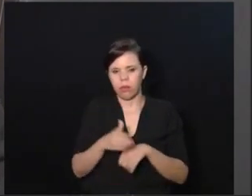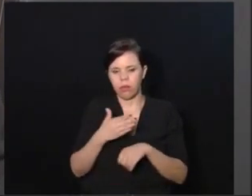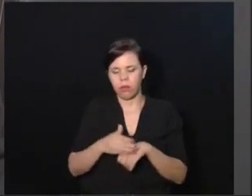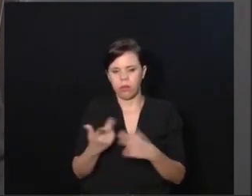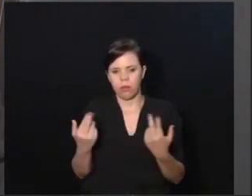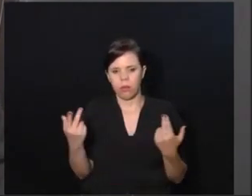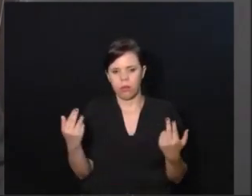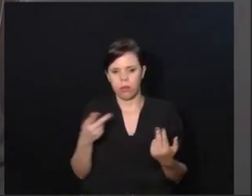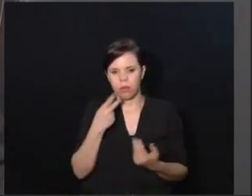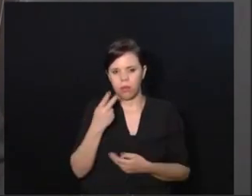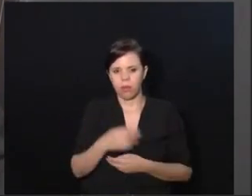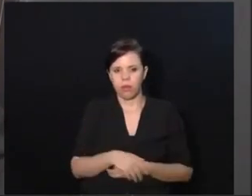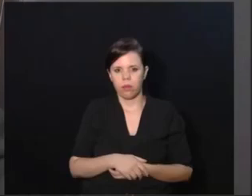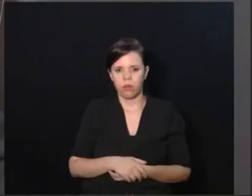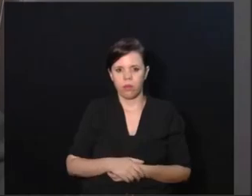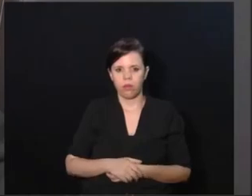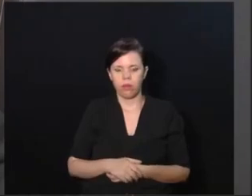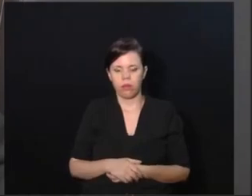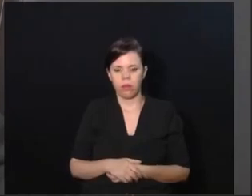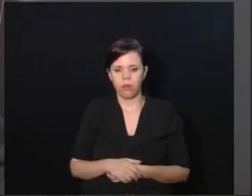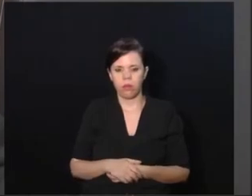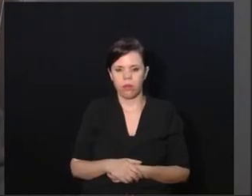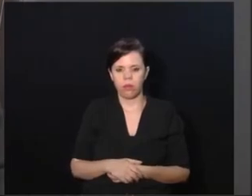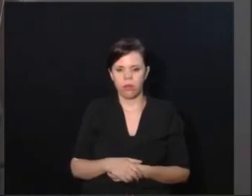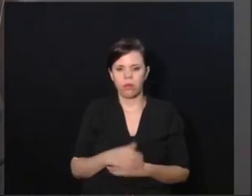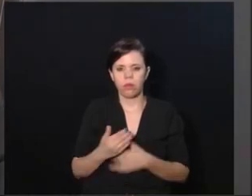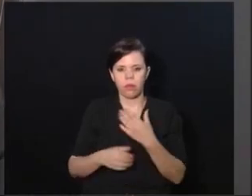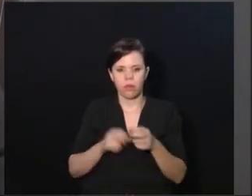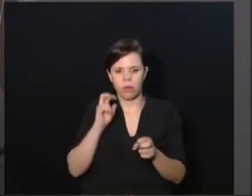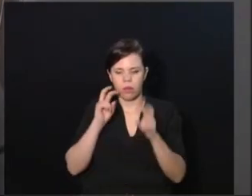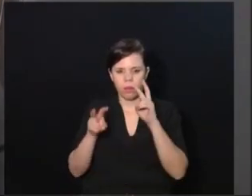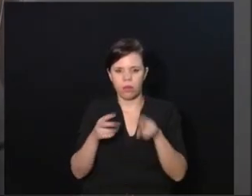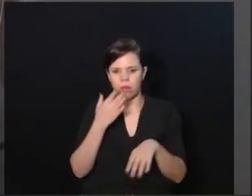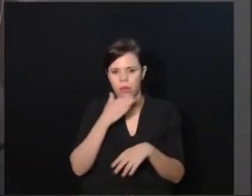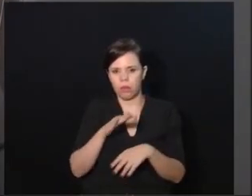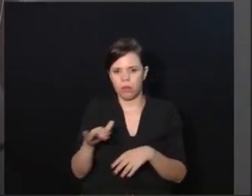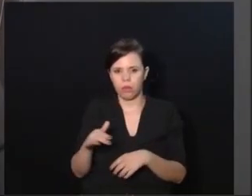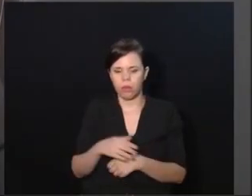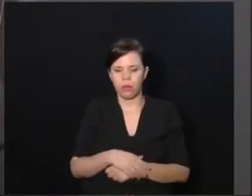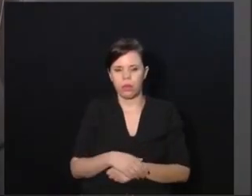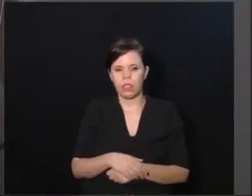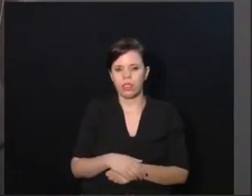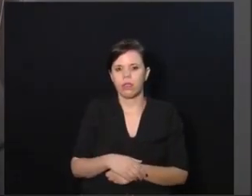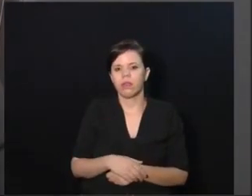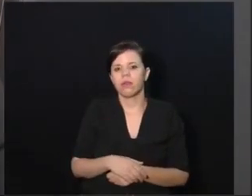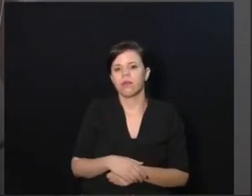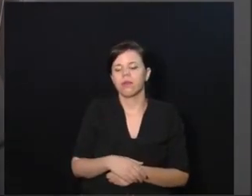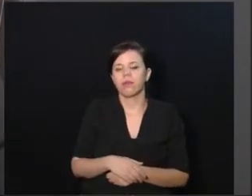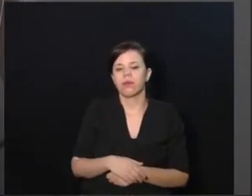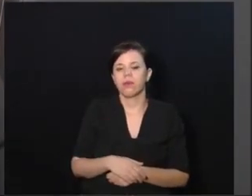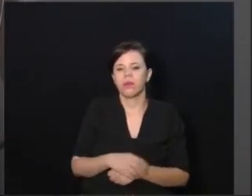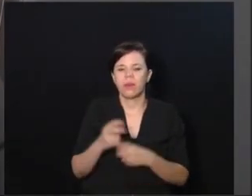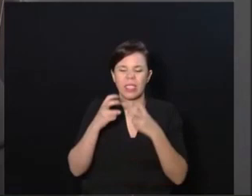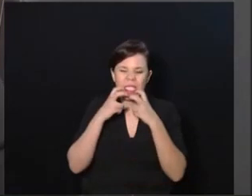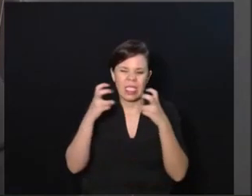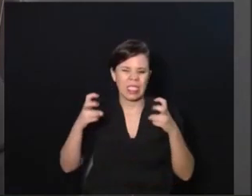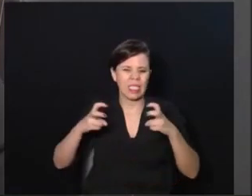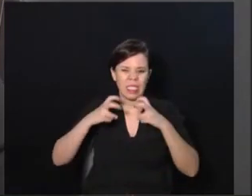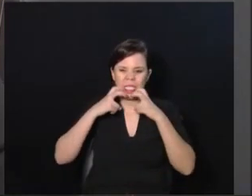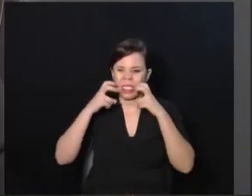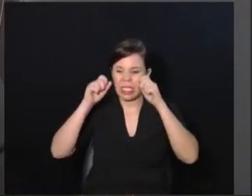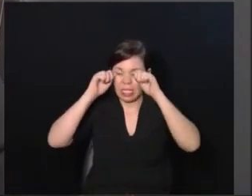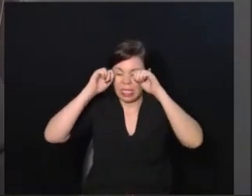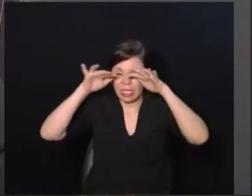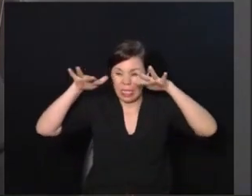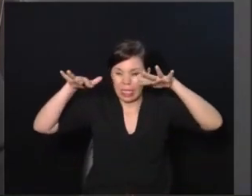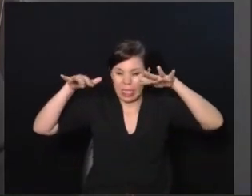falando. E aí eu já vi casos de uma criança que ela gritava muito, chorava muito, uma criança